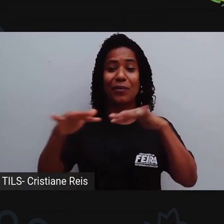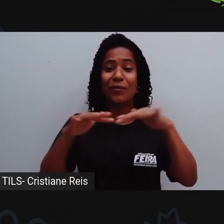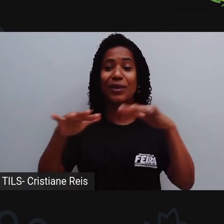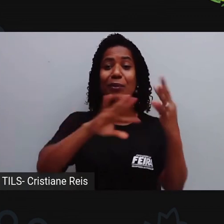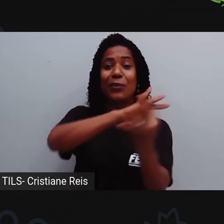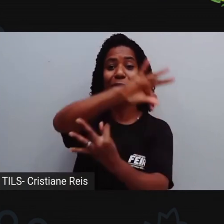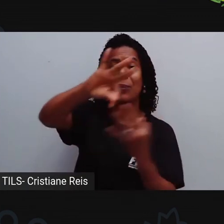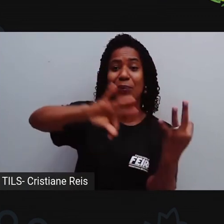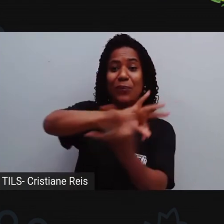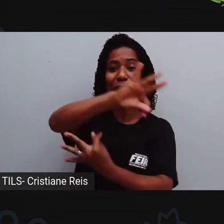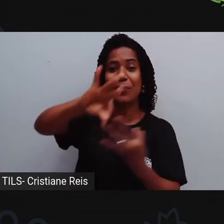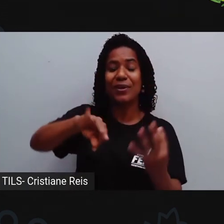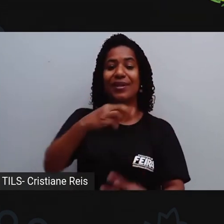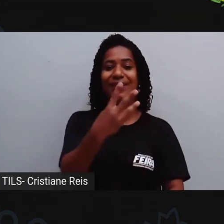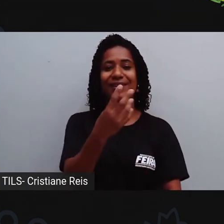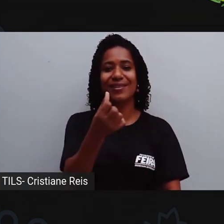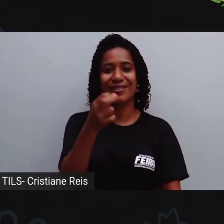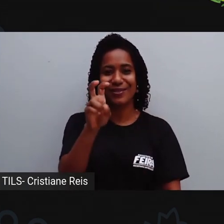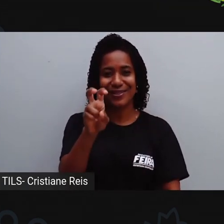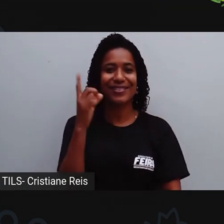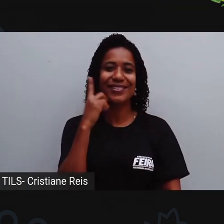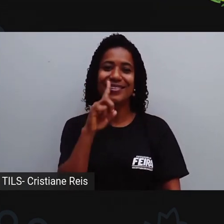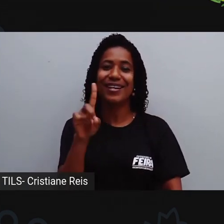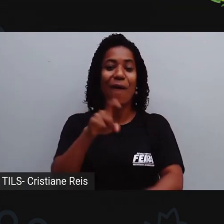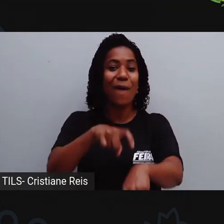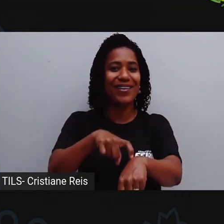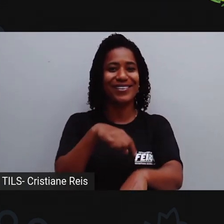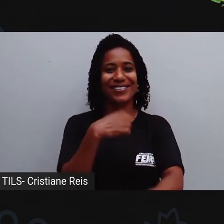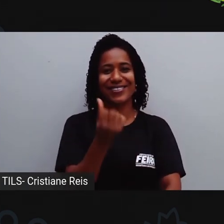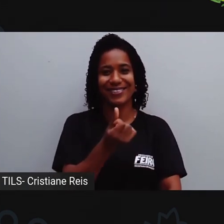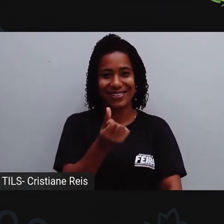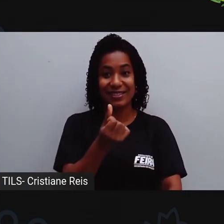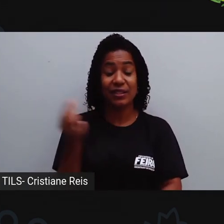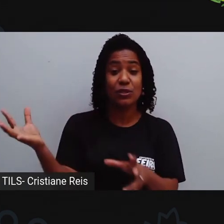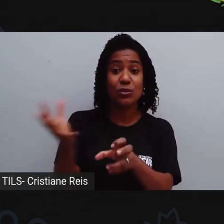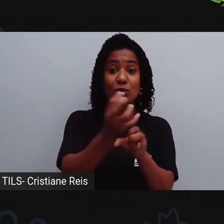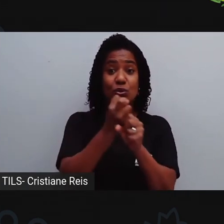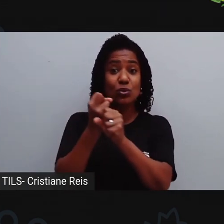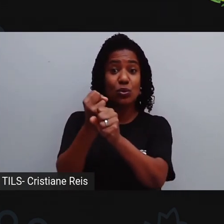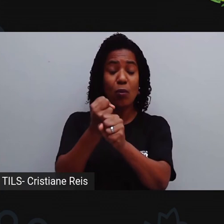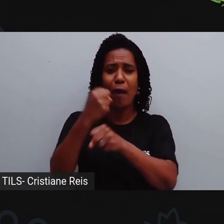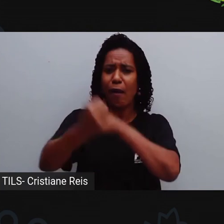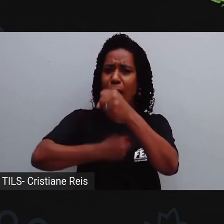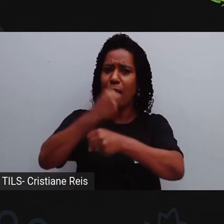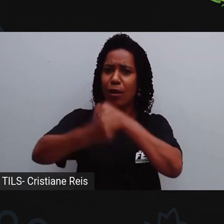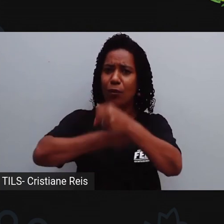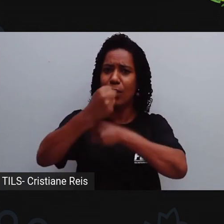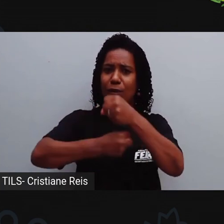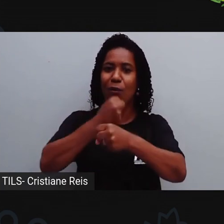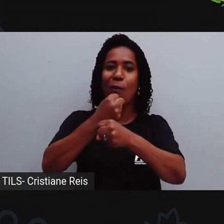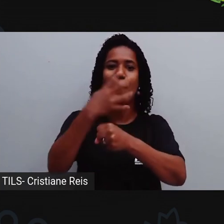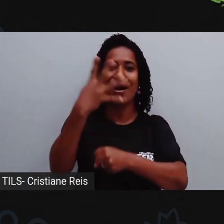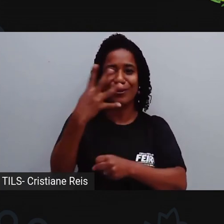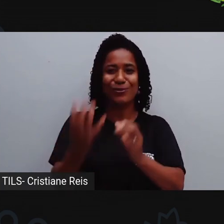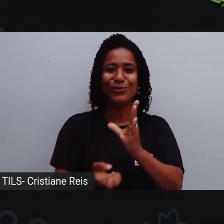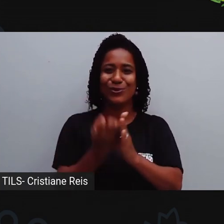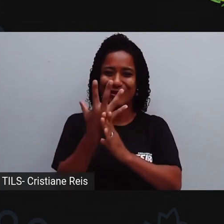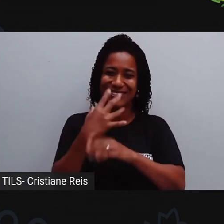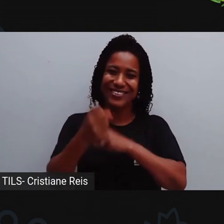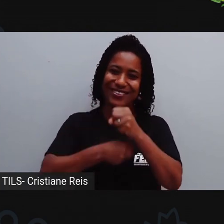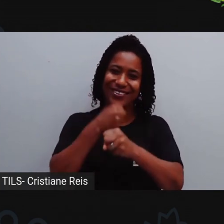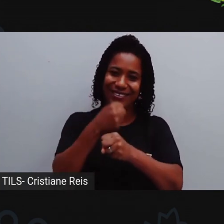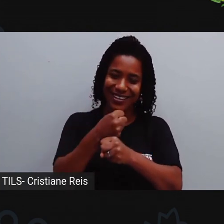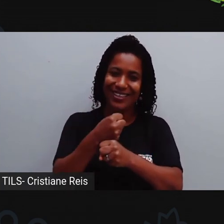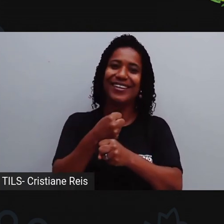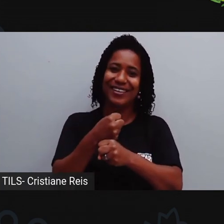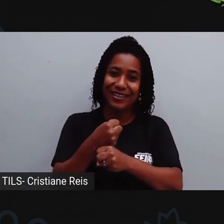durando aí 365 dias e seis horas. Essas seis horas se acumulam a cada quatro anos e nós temos o ano bisseço, que é o ano